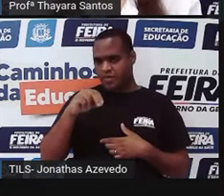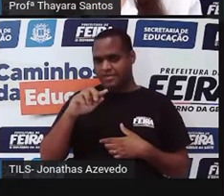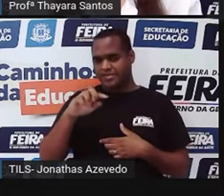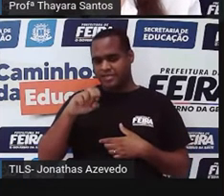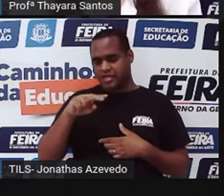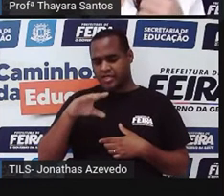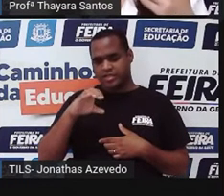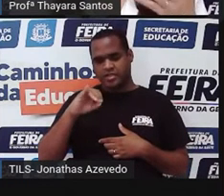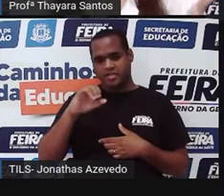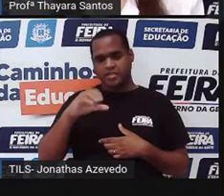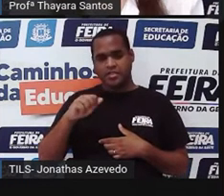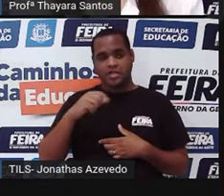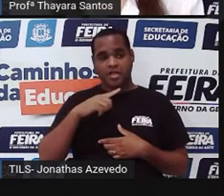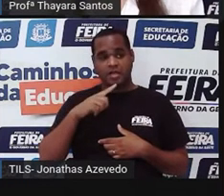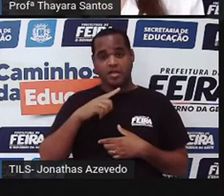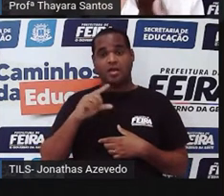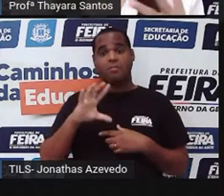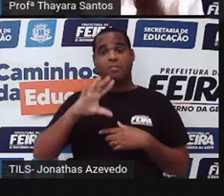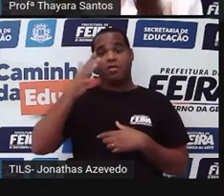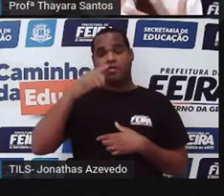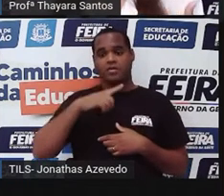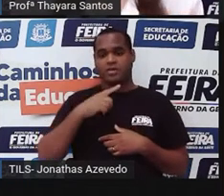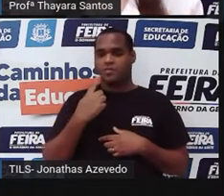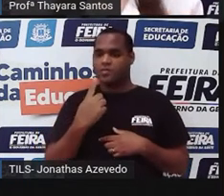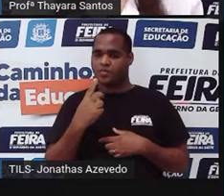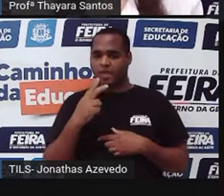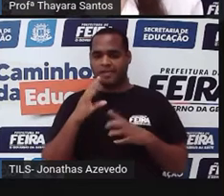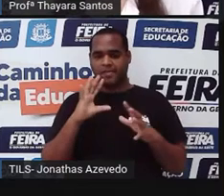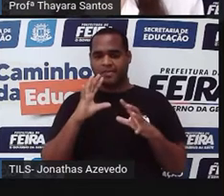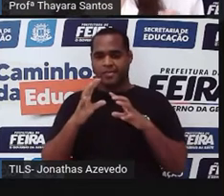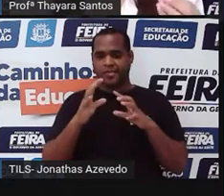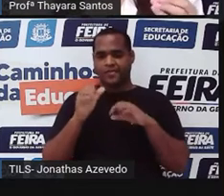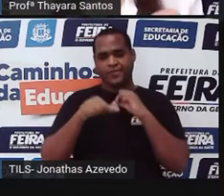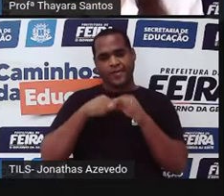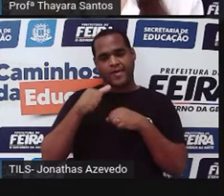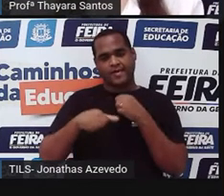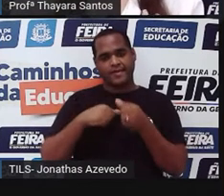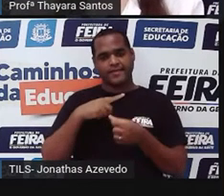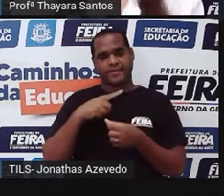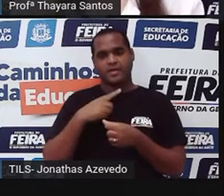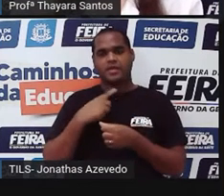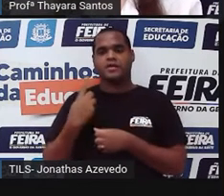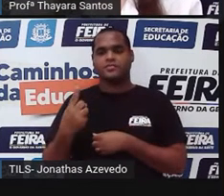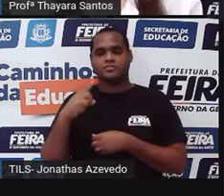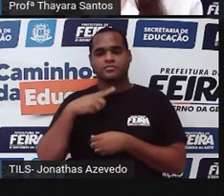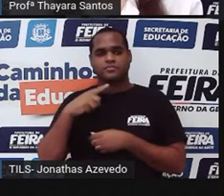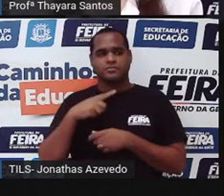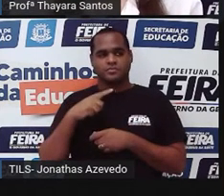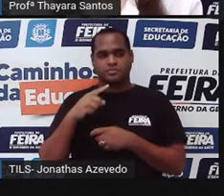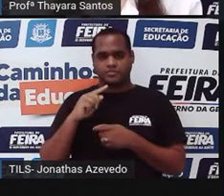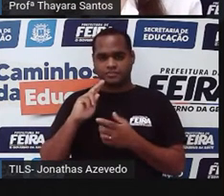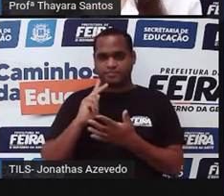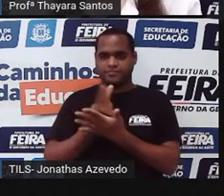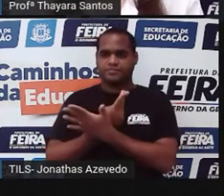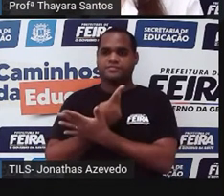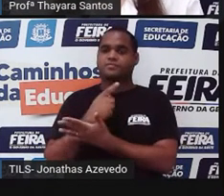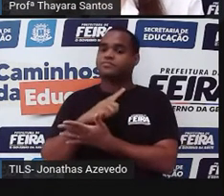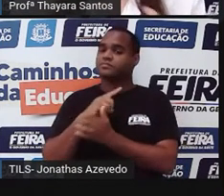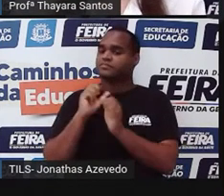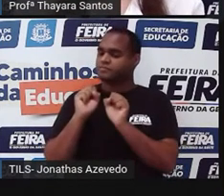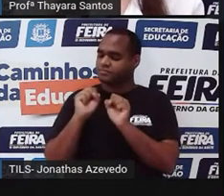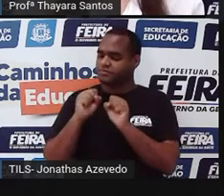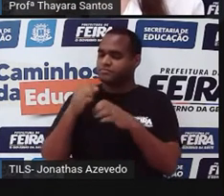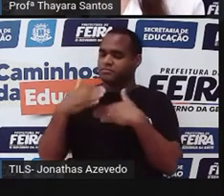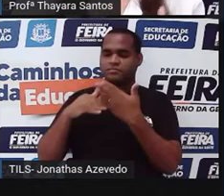ocorrem quando um único gene tem uma sequência alterada. E já que esse gene teve essa sequência alterada, eles podem